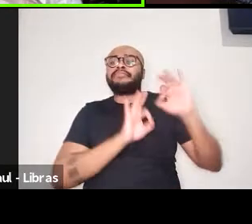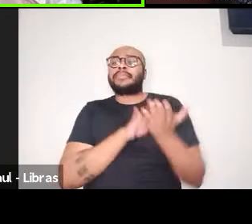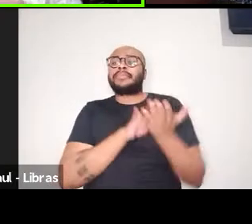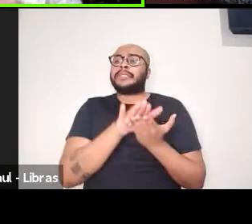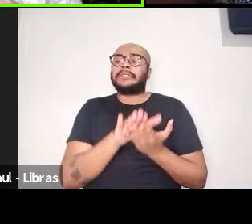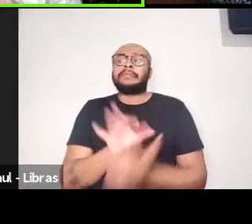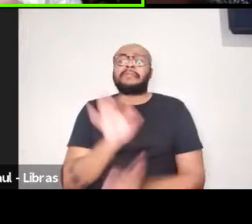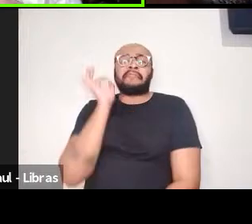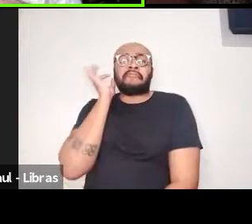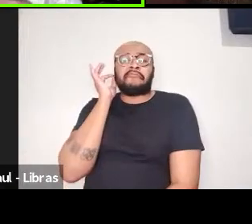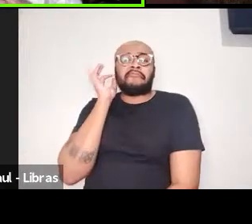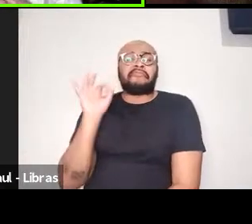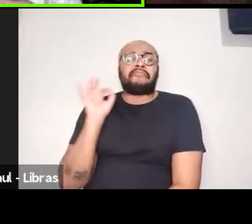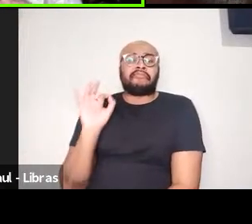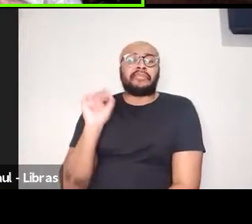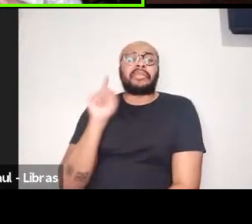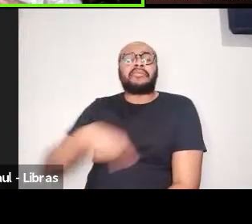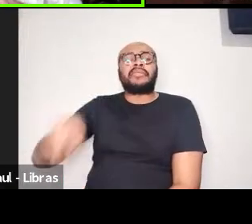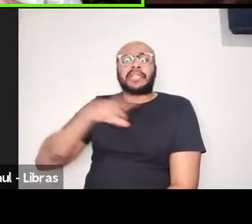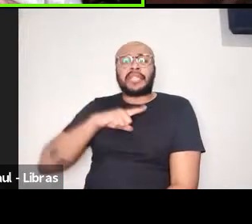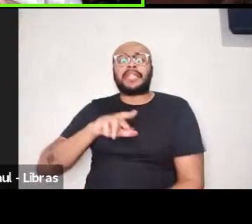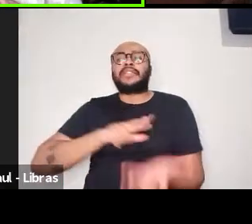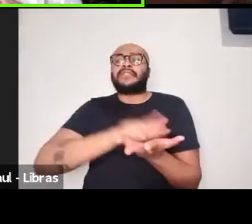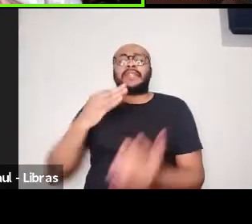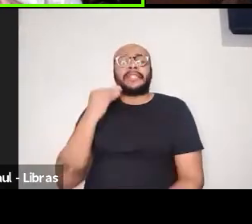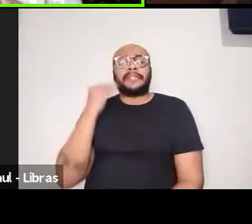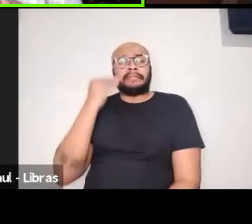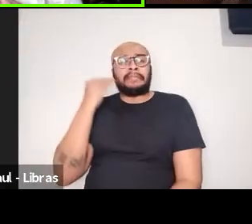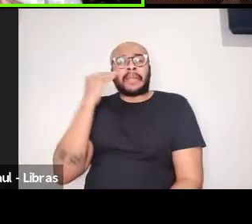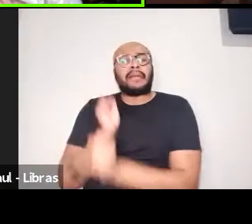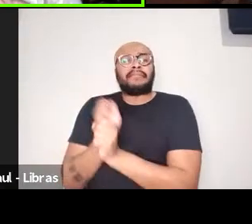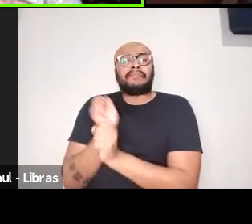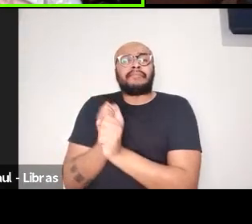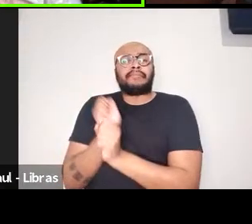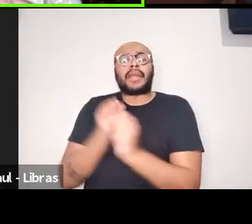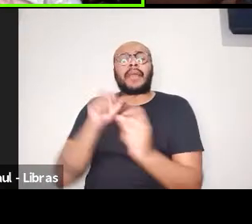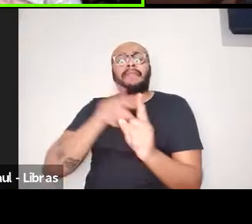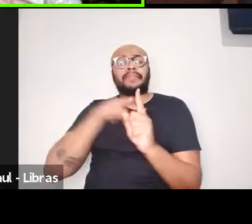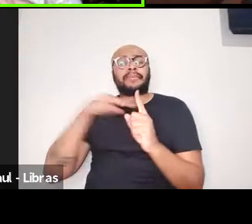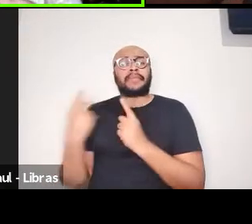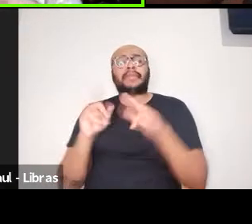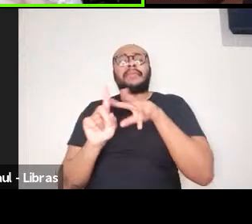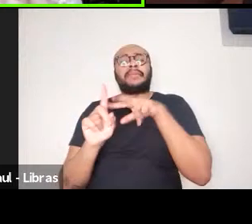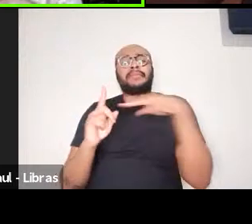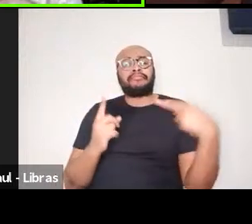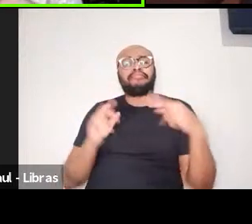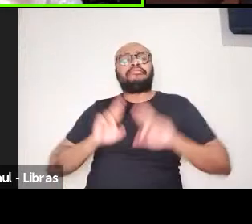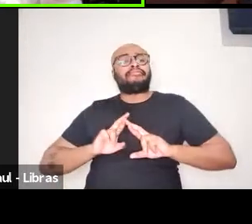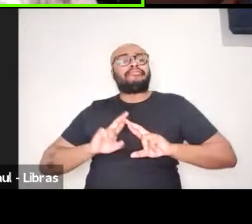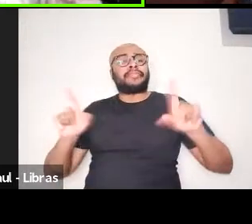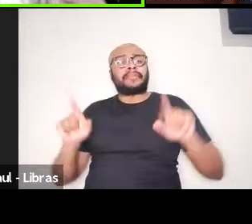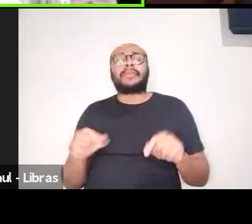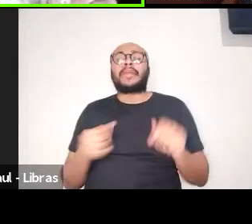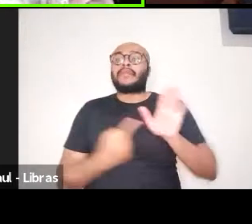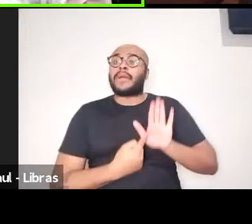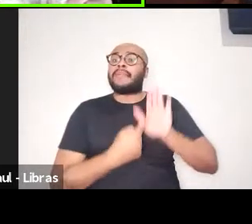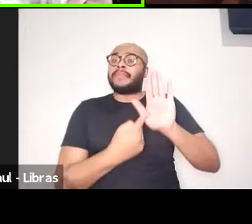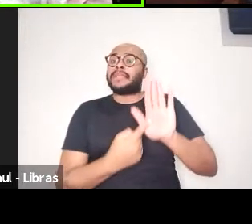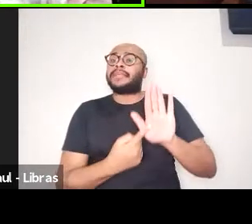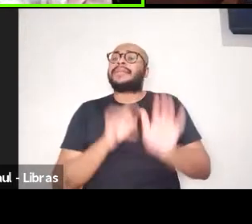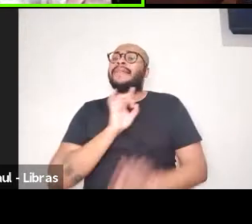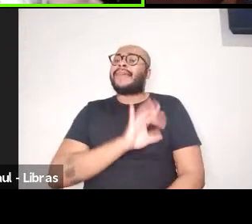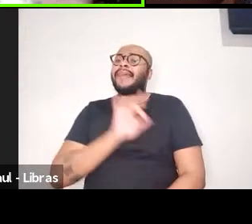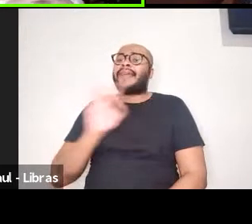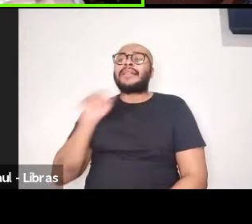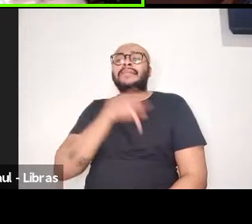com um variado conjunto de experiências e pontos de vista. Eu vou apresentá-los em bloco,